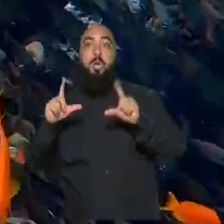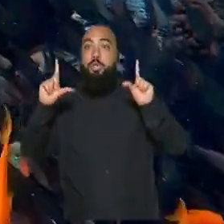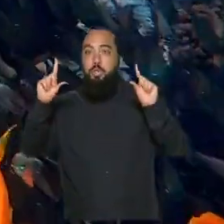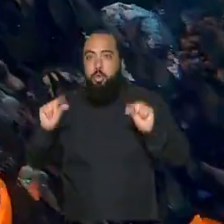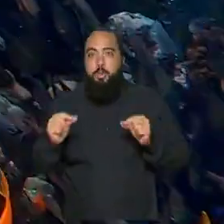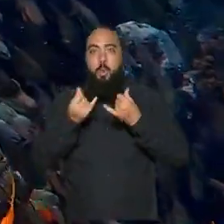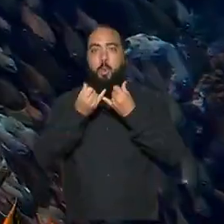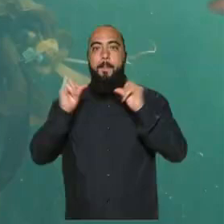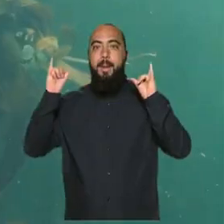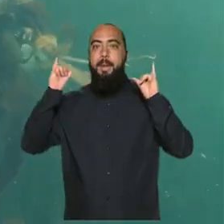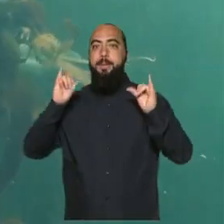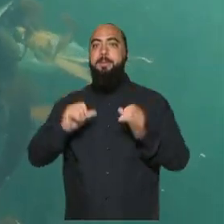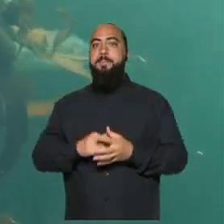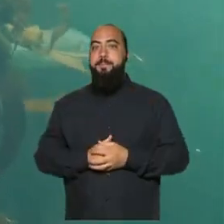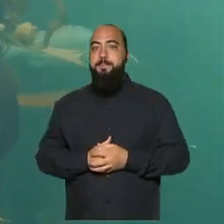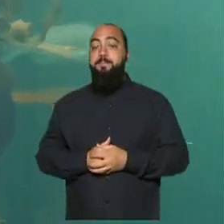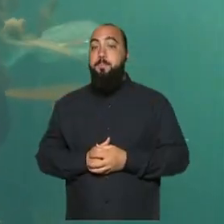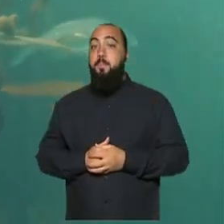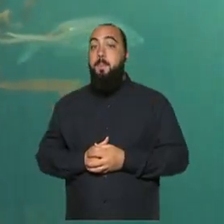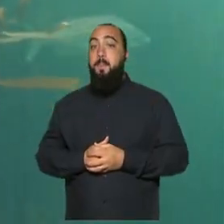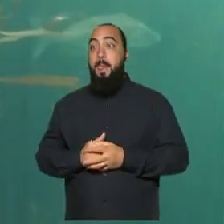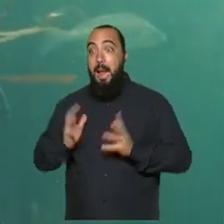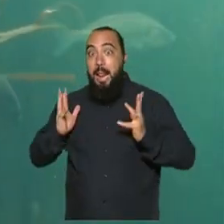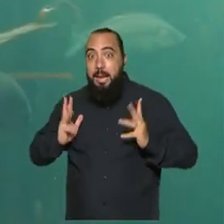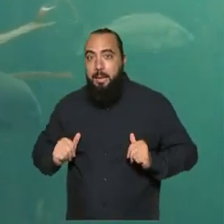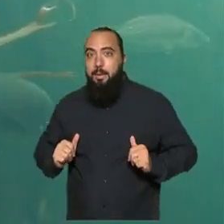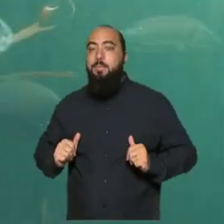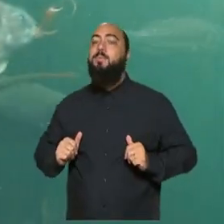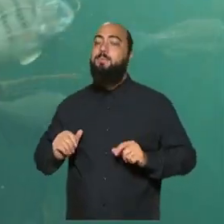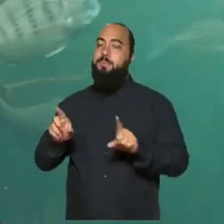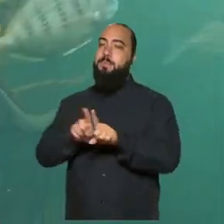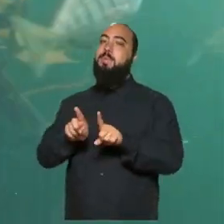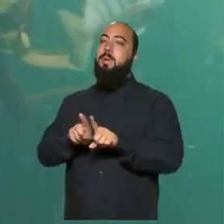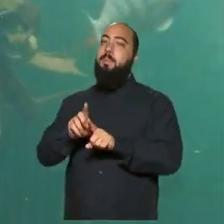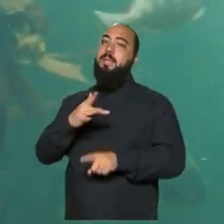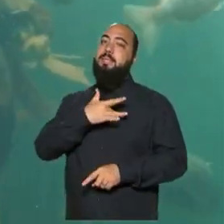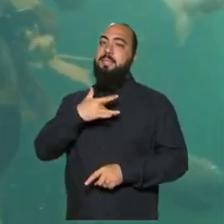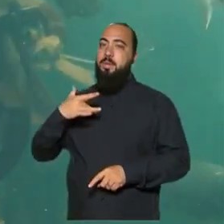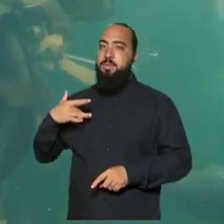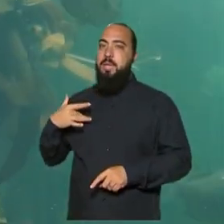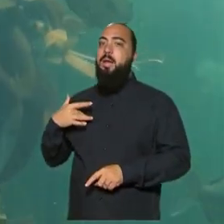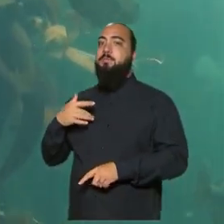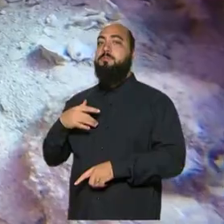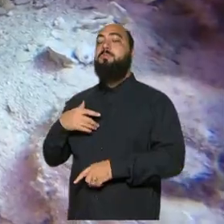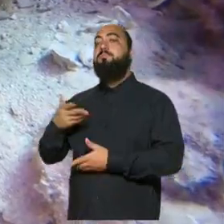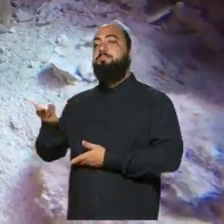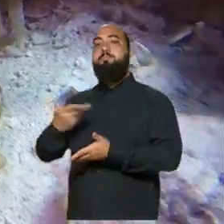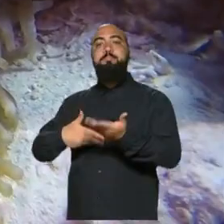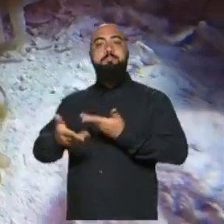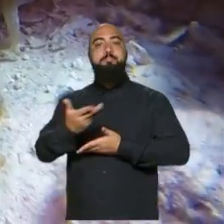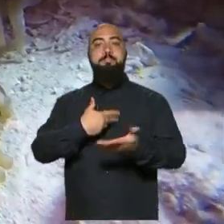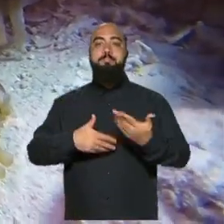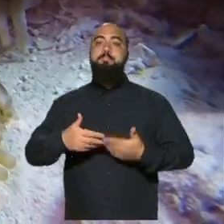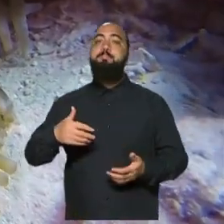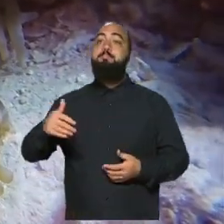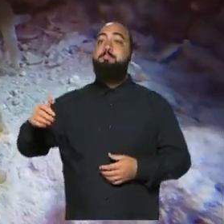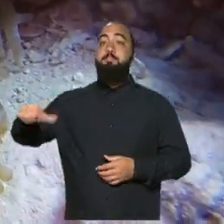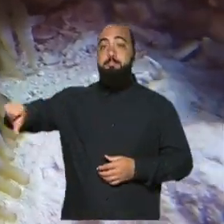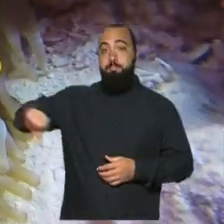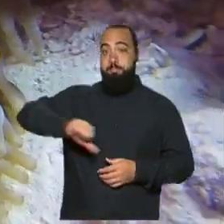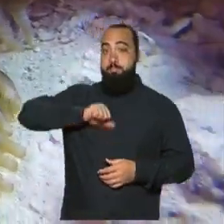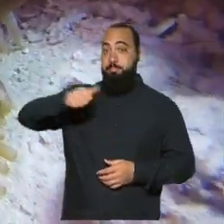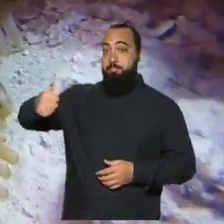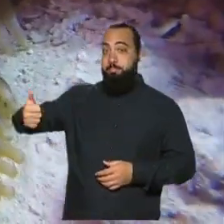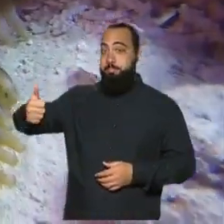esse impacto. Se ele é limpo, que ele também seja saudável e resiliente. A nossa biodiversidade, os nossos